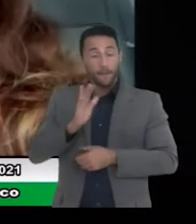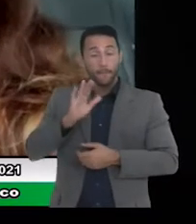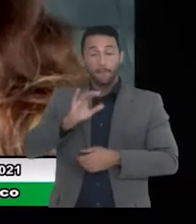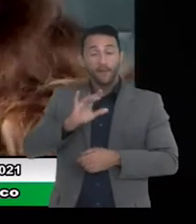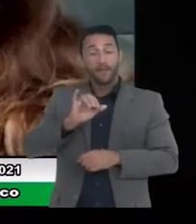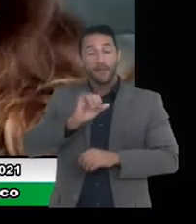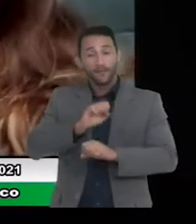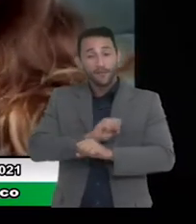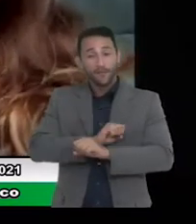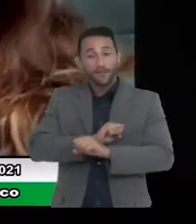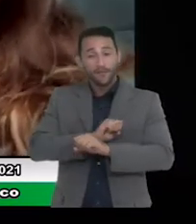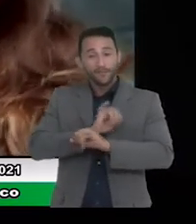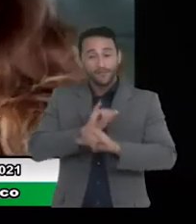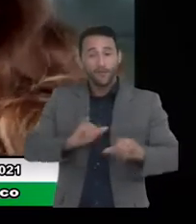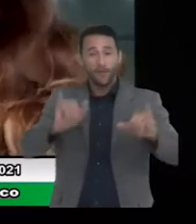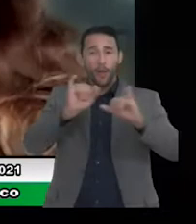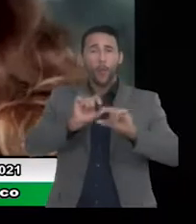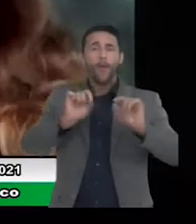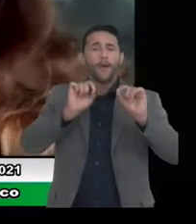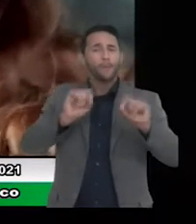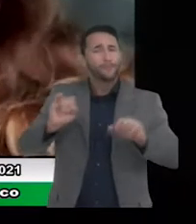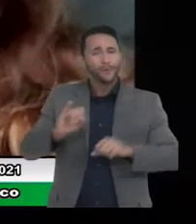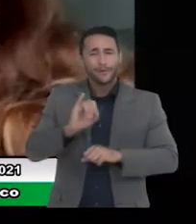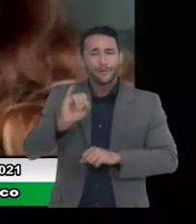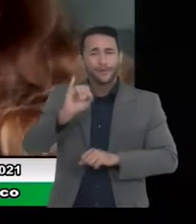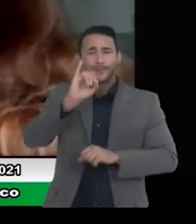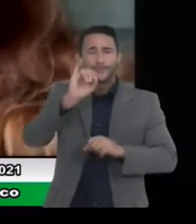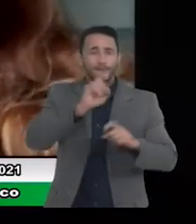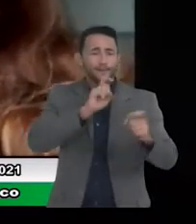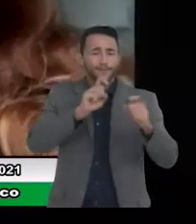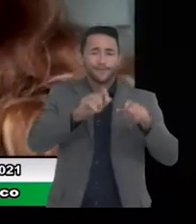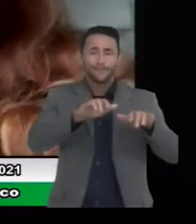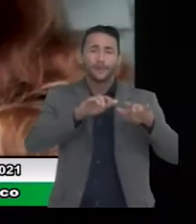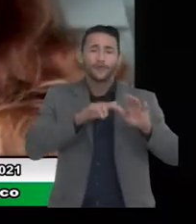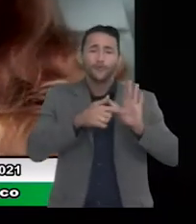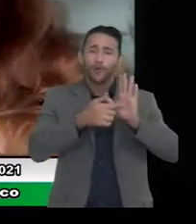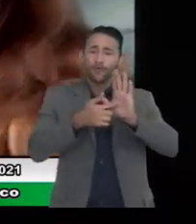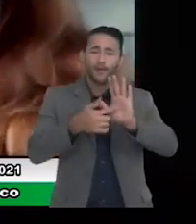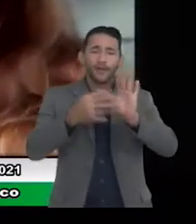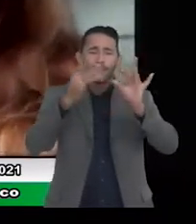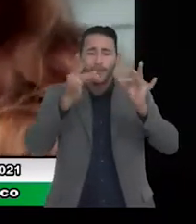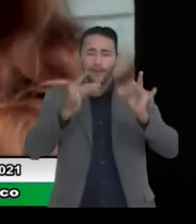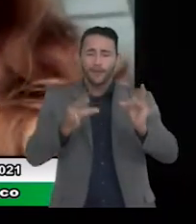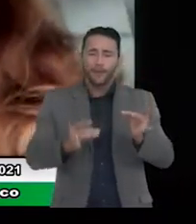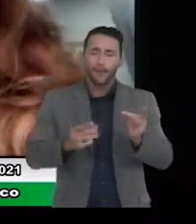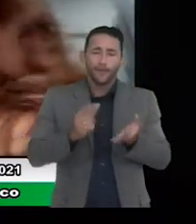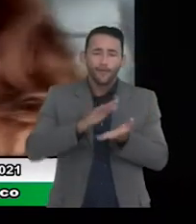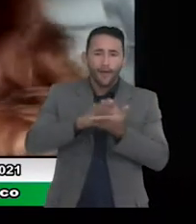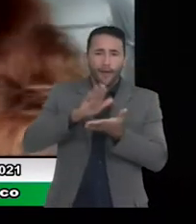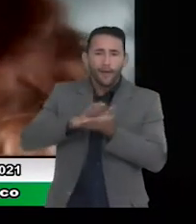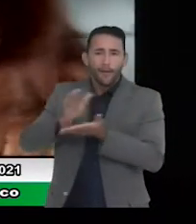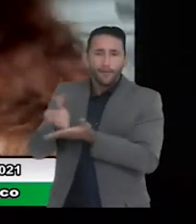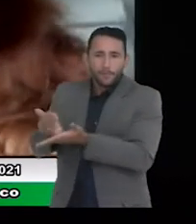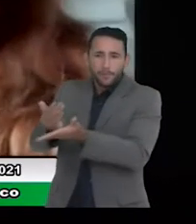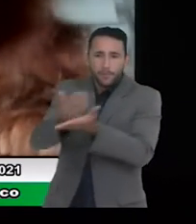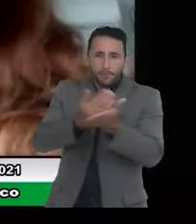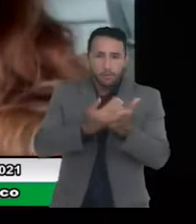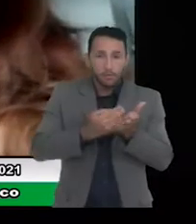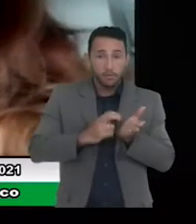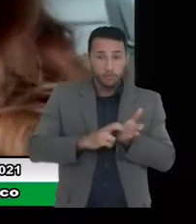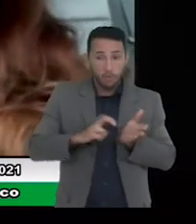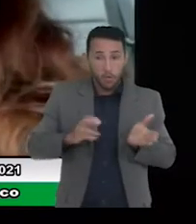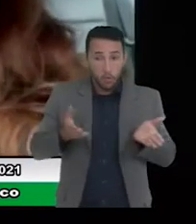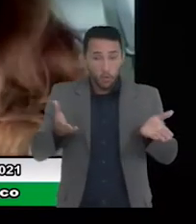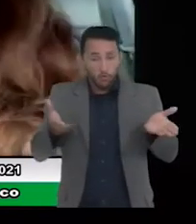importante essa audiência pública de prestação de contas né do que está acontecendo que aconteceu agora pela manhã e